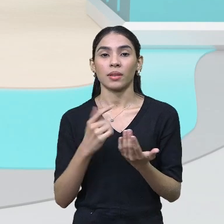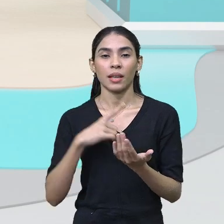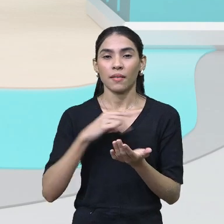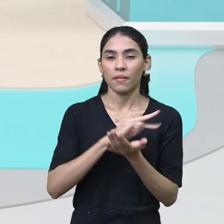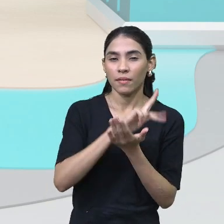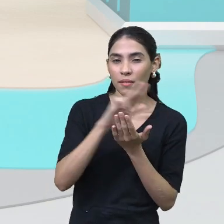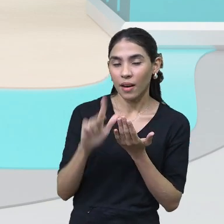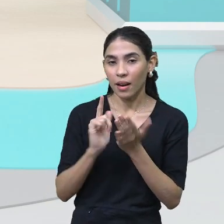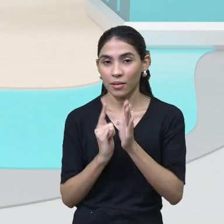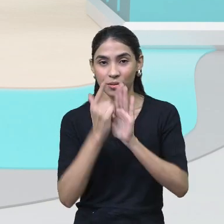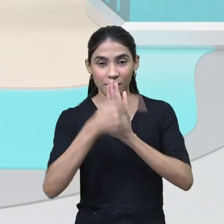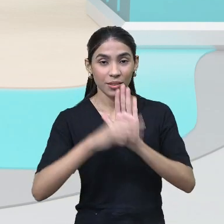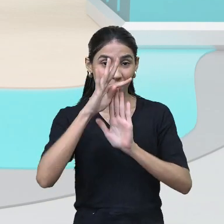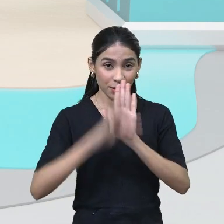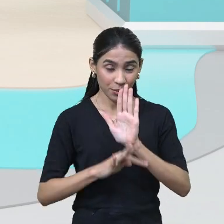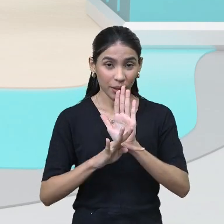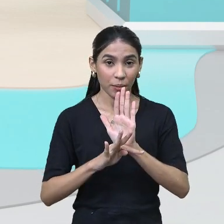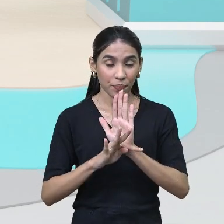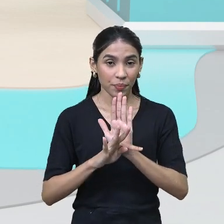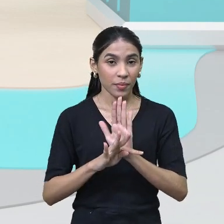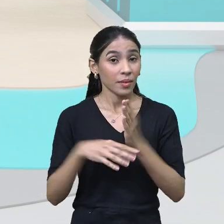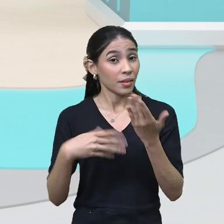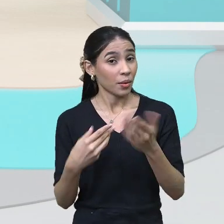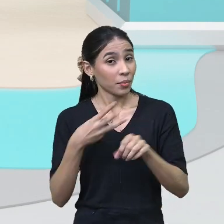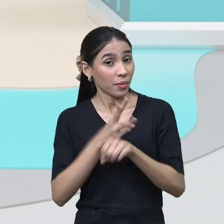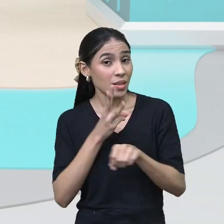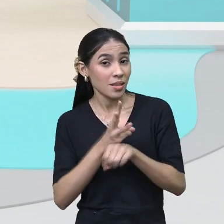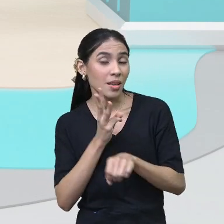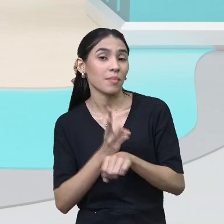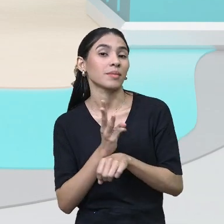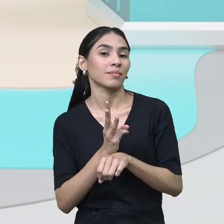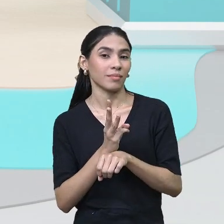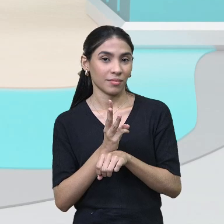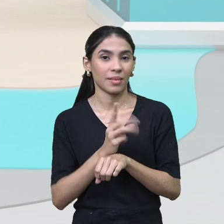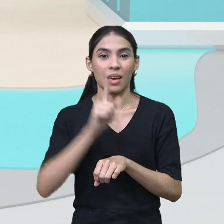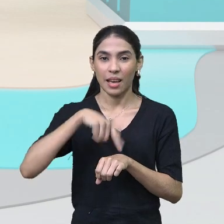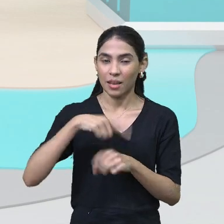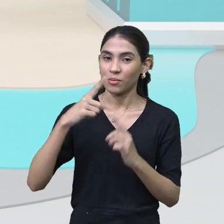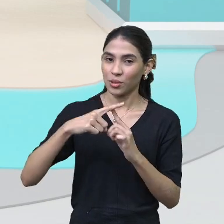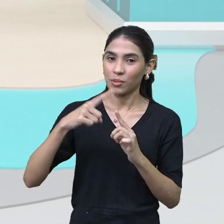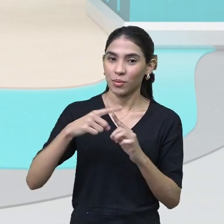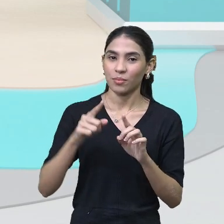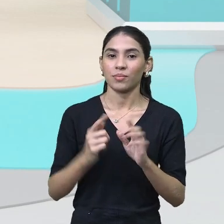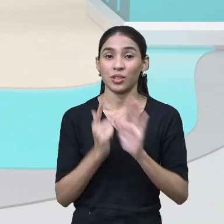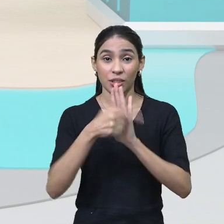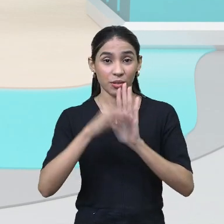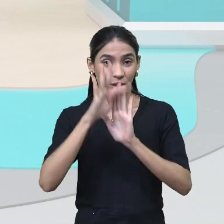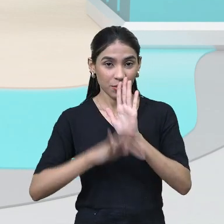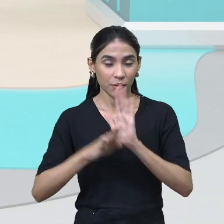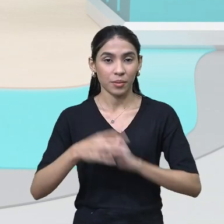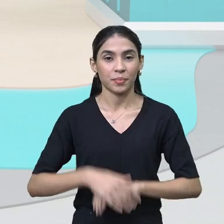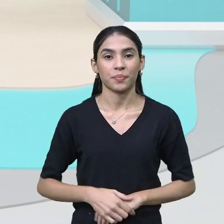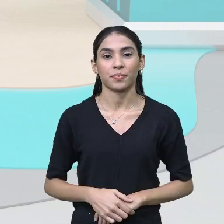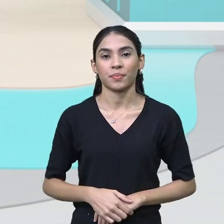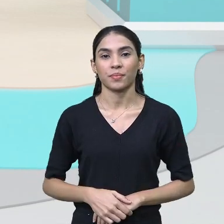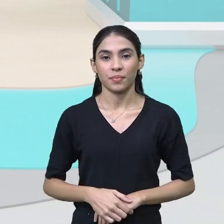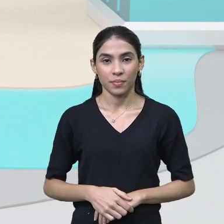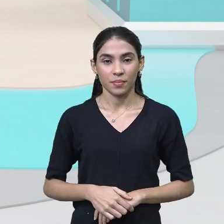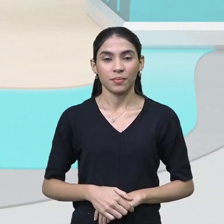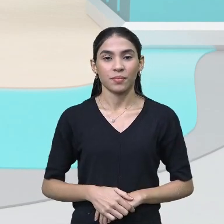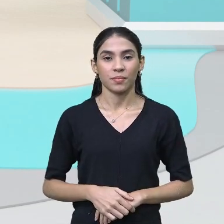gêneros textuais. E o WhatsApp é um deles, né? Que é um gênero